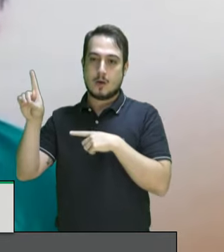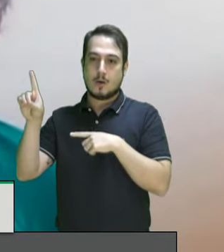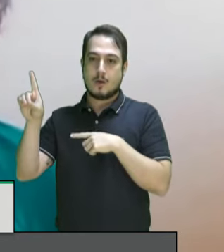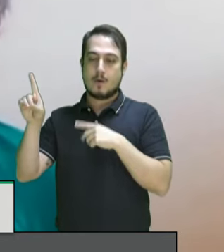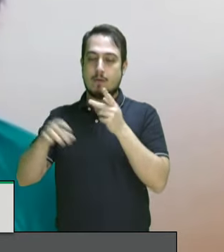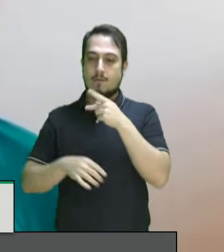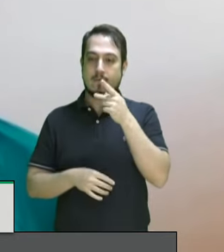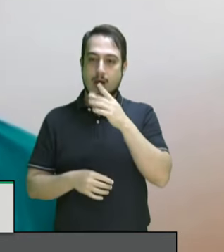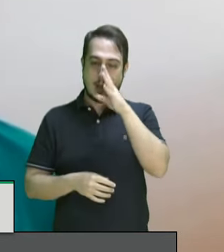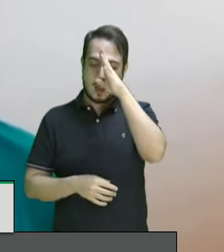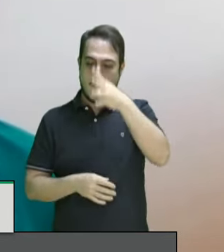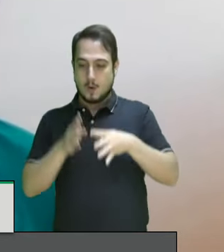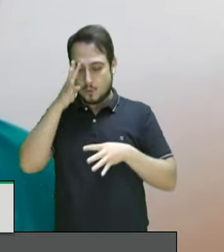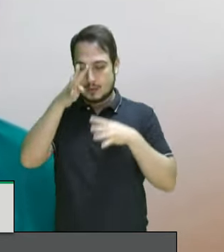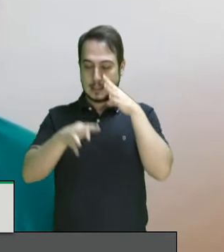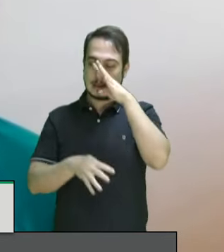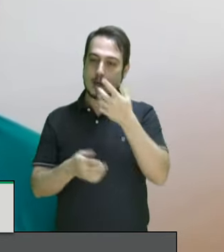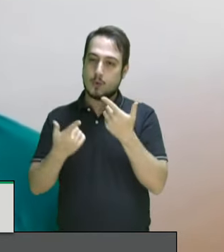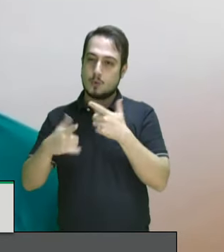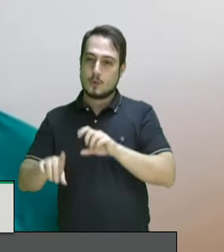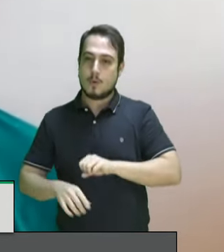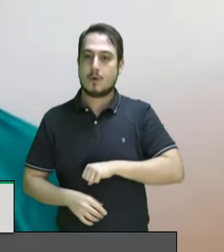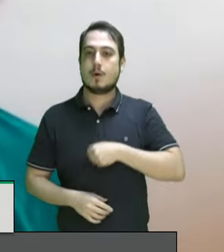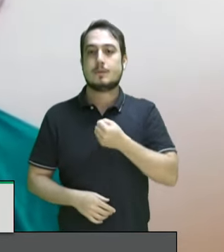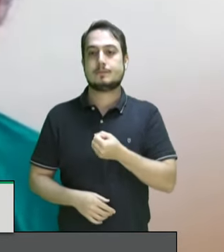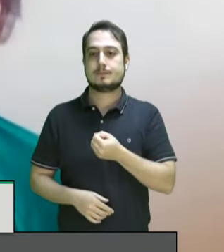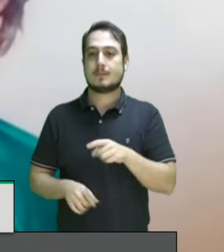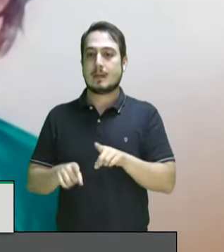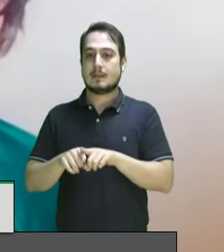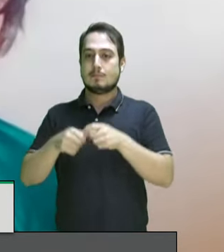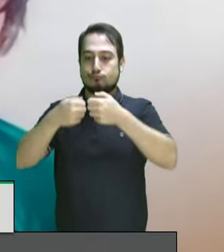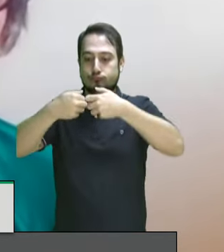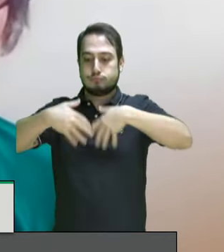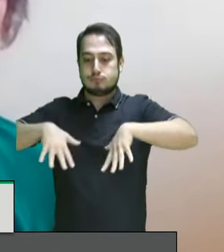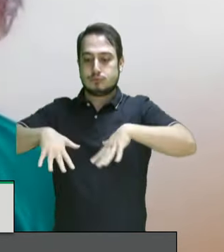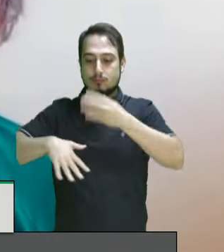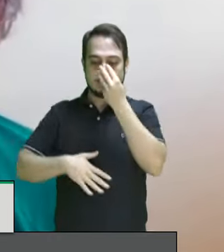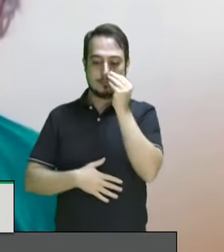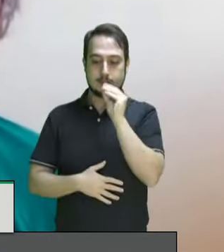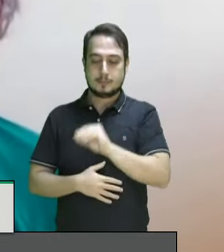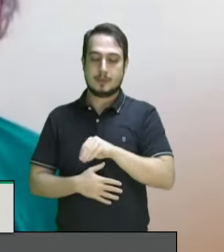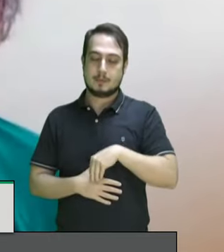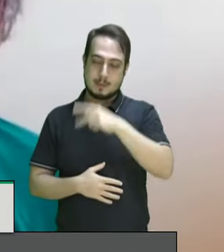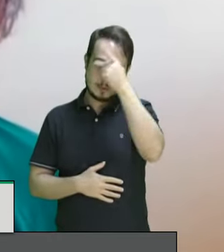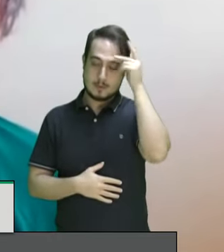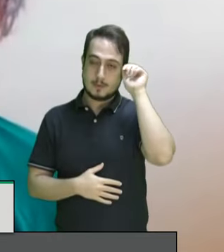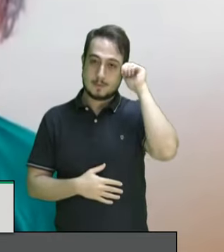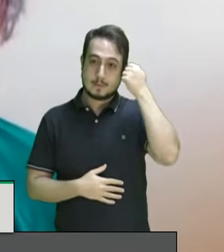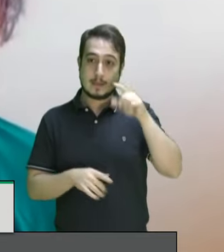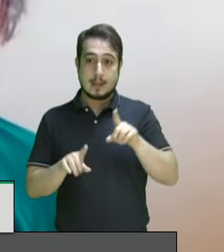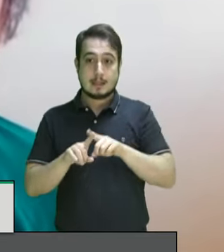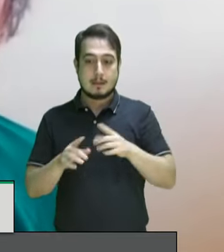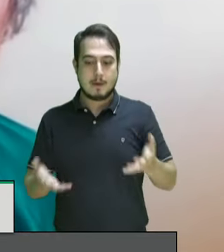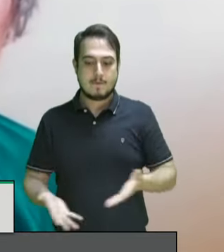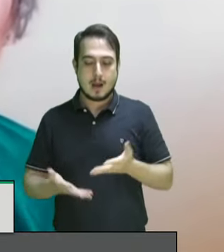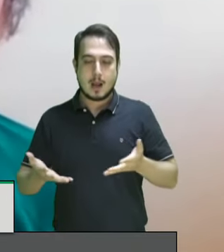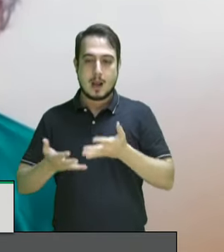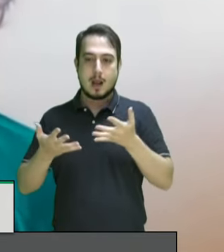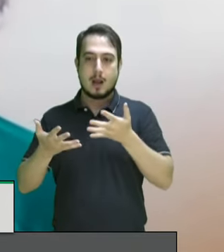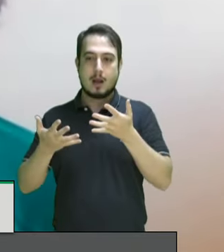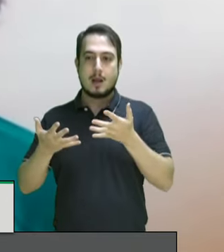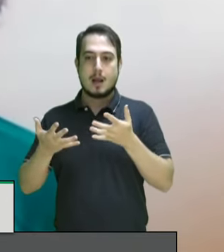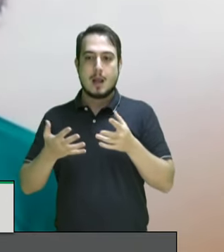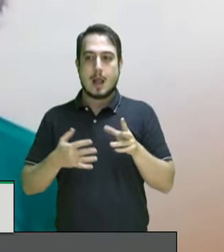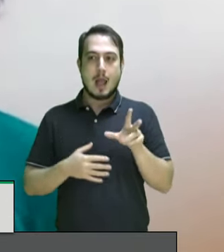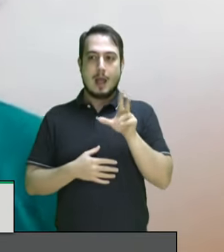o ódio. E em nome de Deus, buscam hierarquizar as pessoas. E em nome de Deus, vão alimentando pelo negacionismo